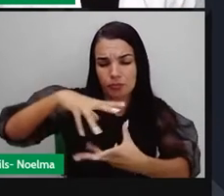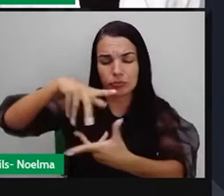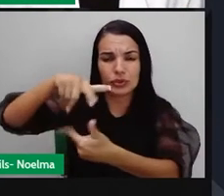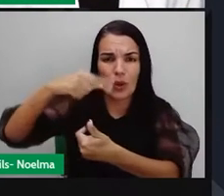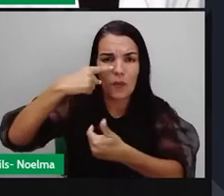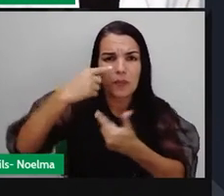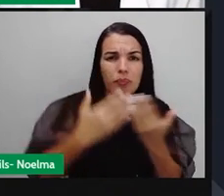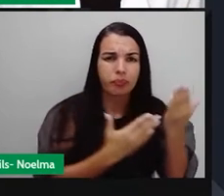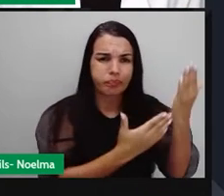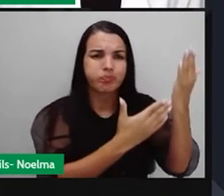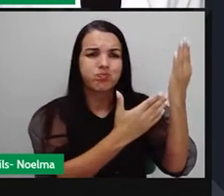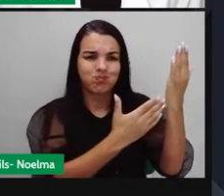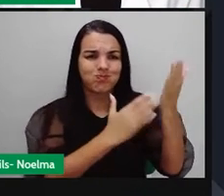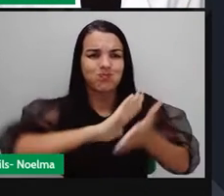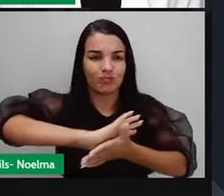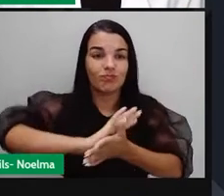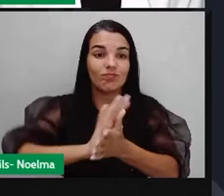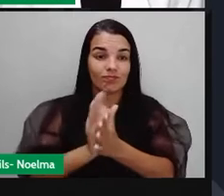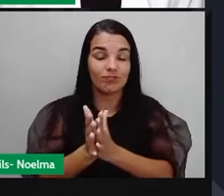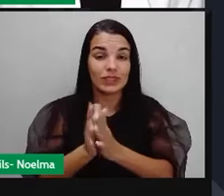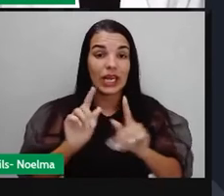está. E aí o que acontece?